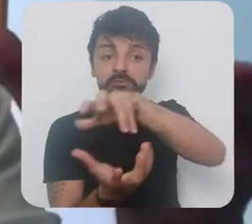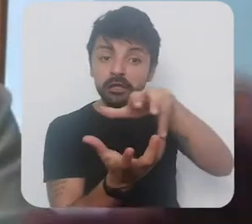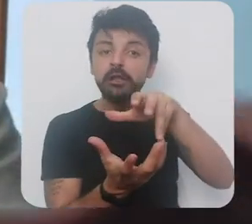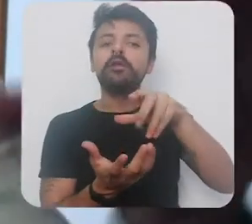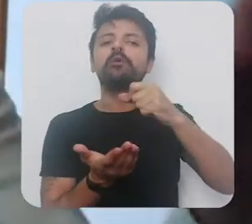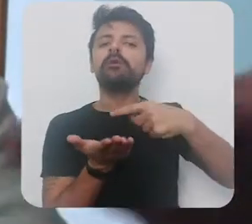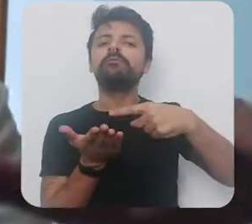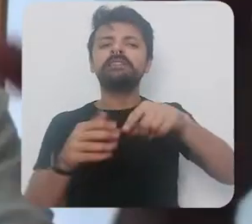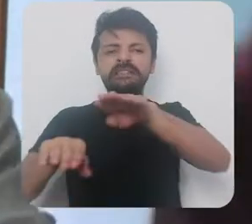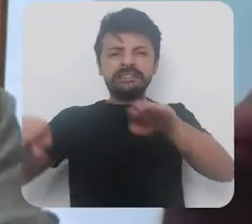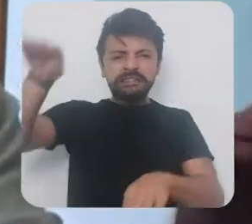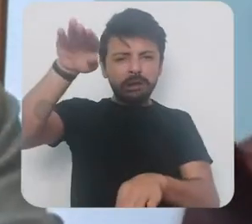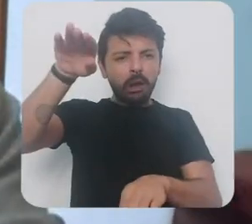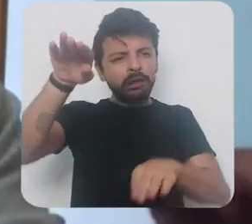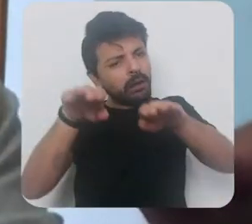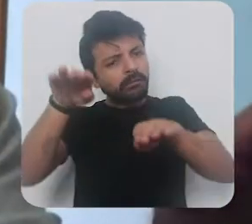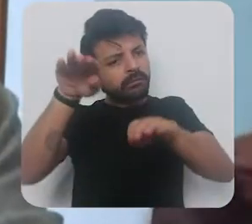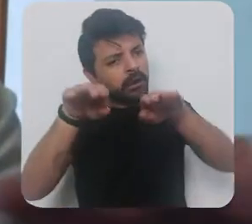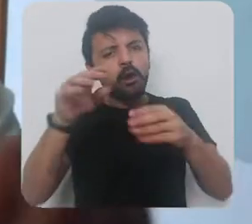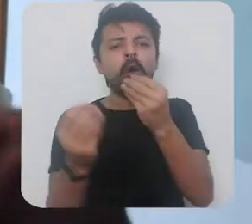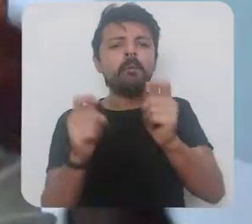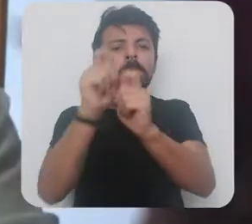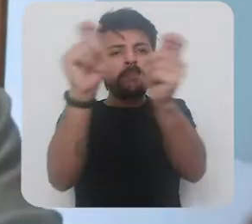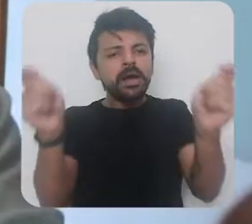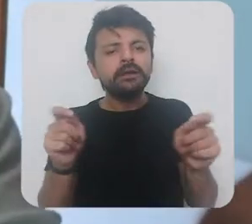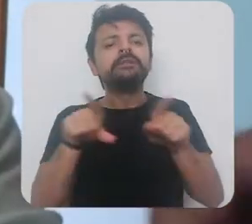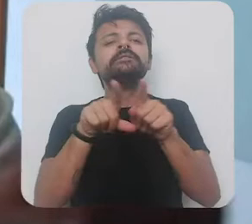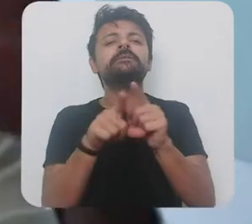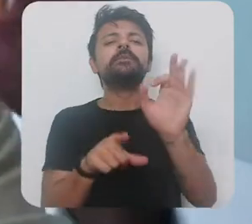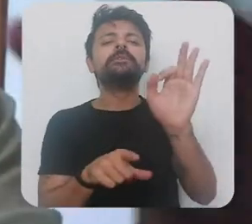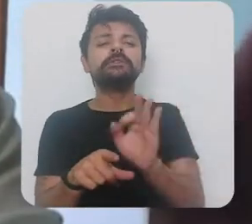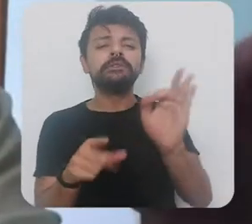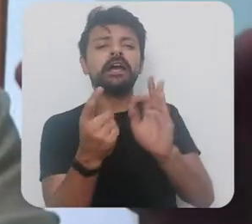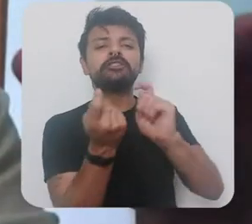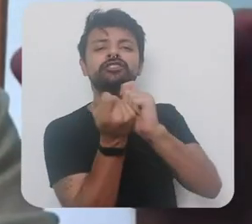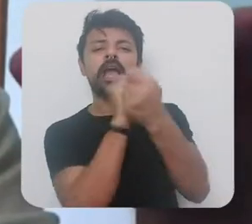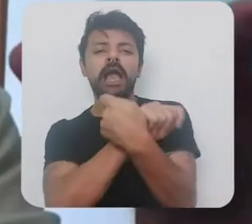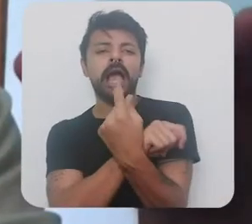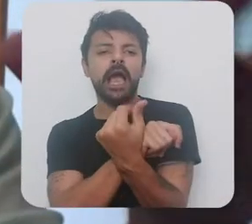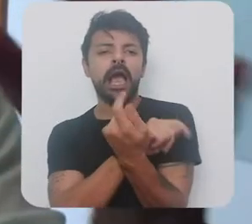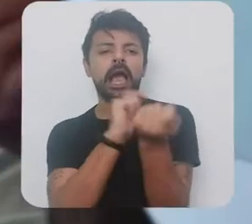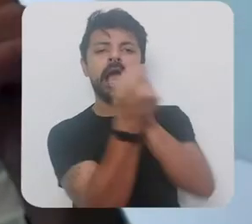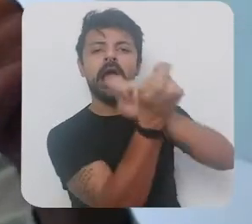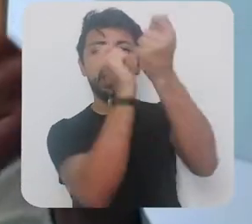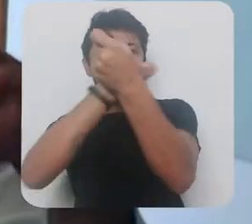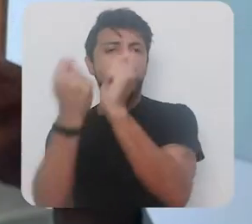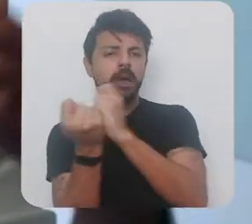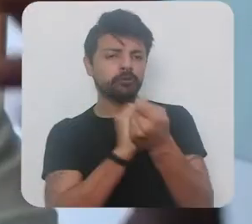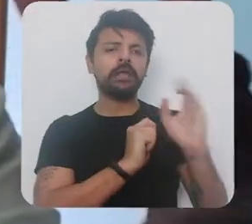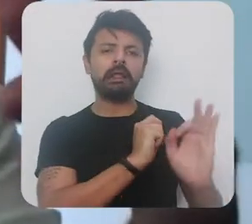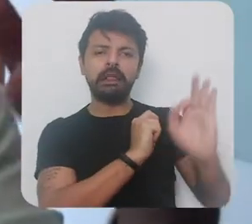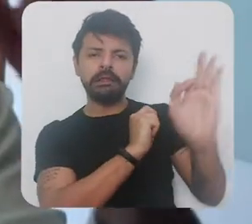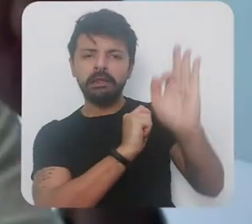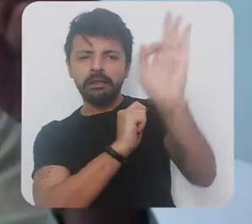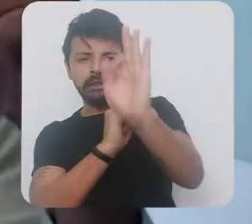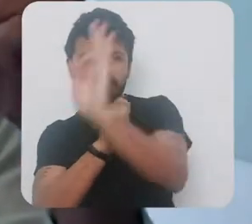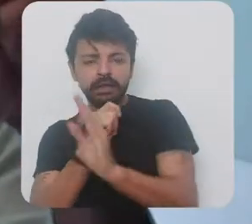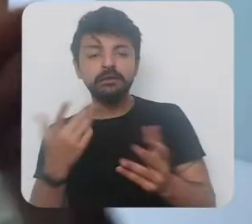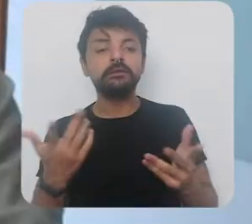internacionais equilibrando as desigualdades de balanço de pagamento etc taxas de câmbio constante e países